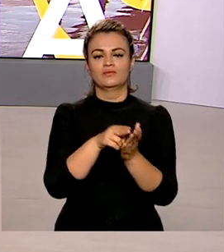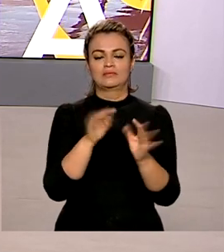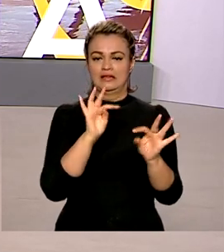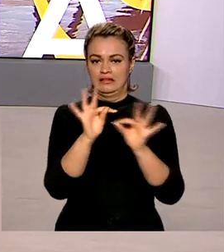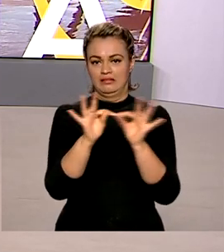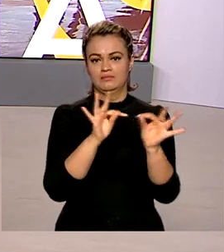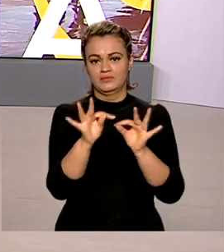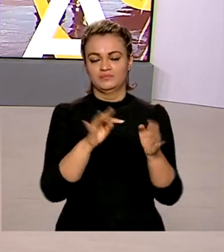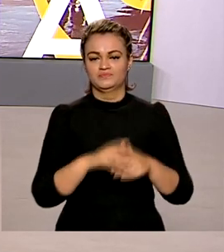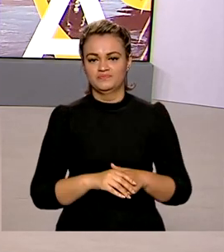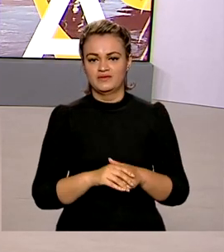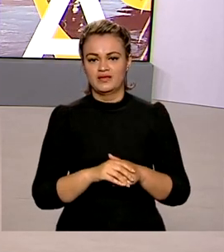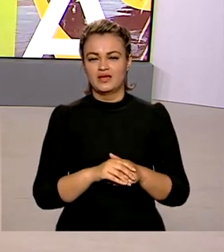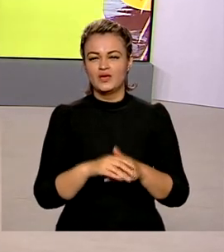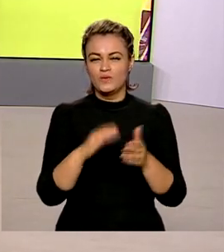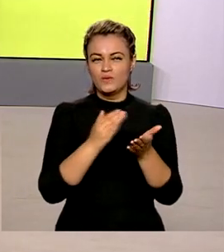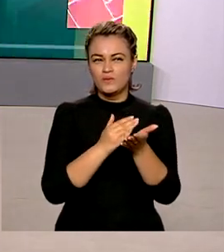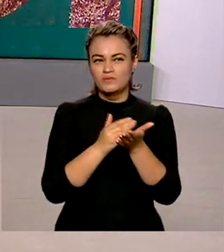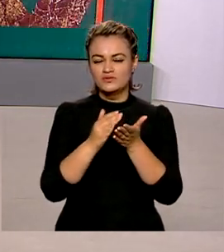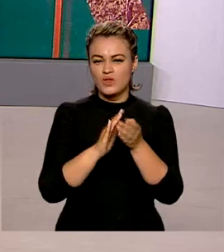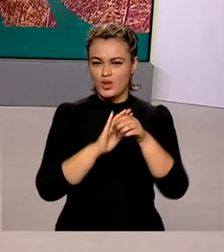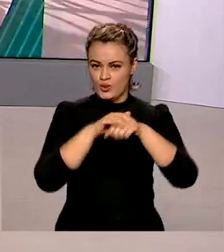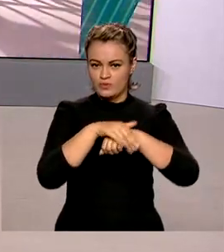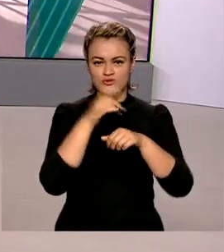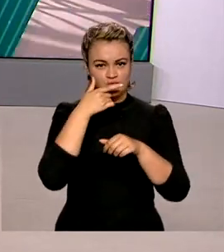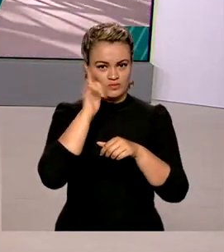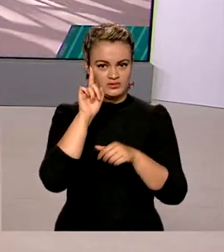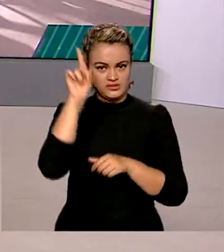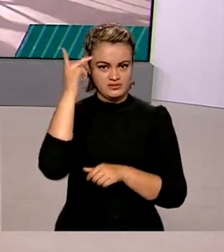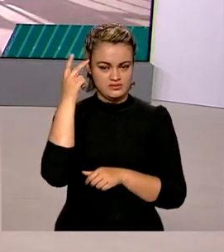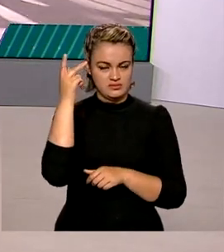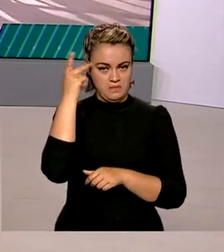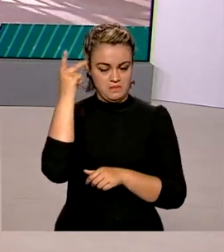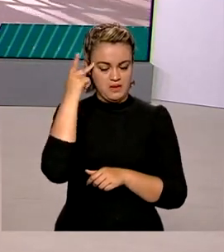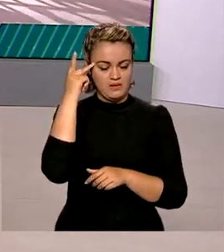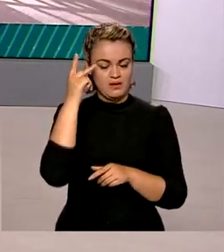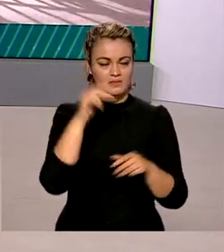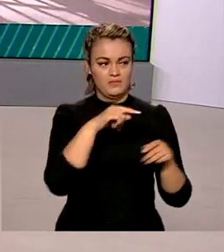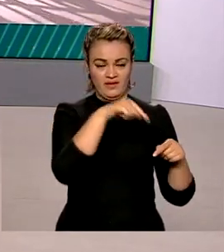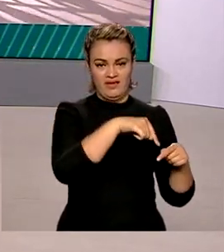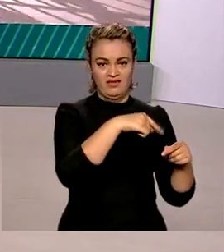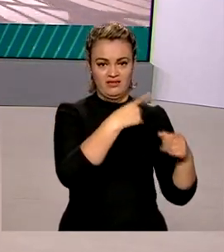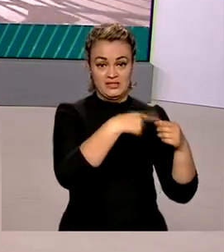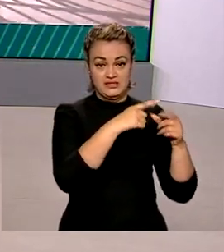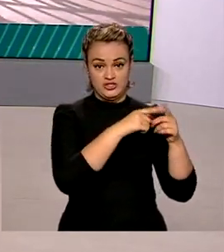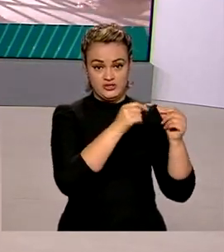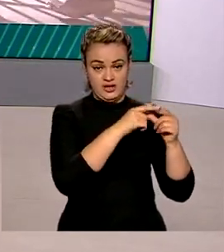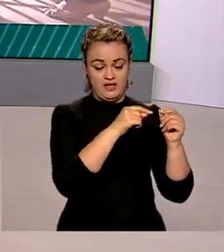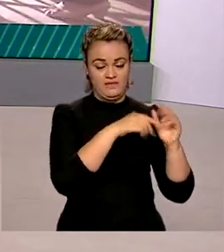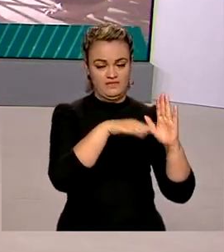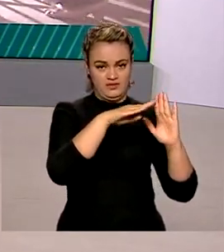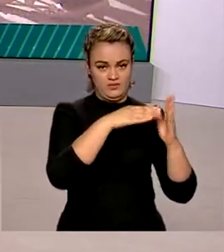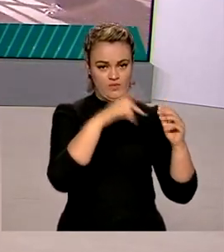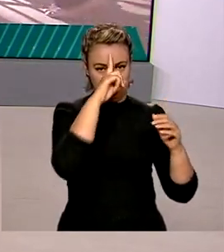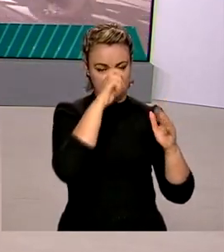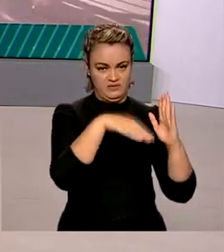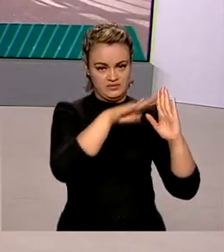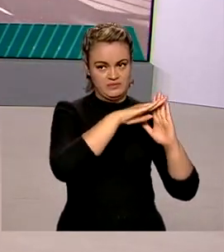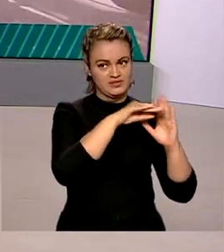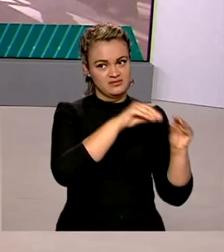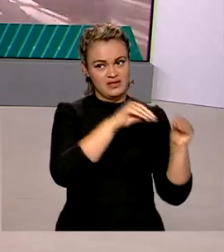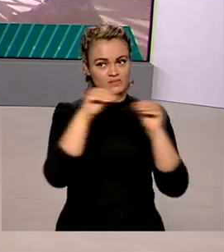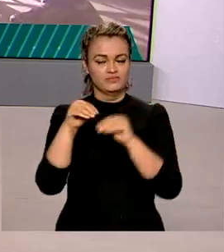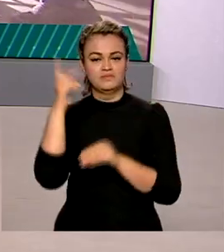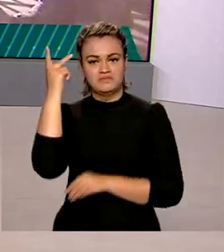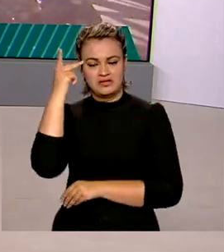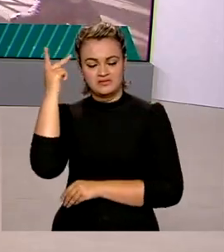clínico. Ele chegou no início da noite de ontem a São Paulo, transferido do Hospital das Forças Armadas em Brasília, onde foi atendido